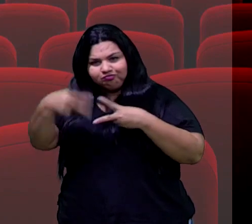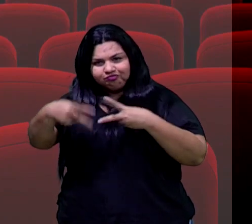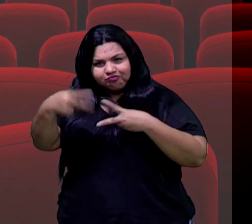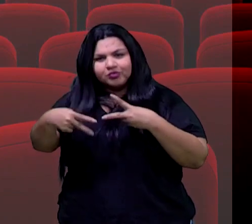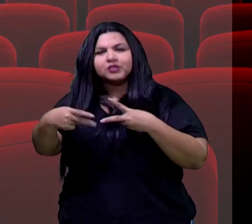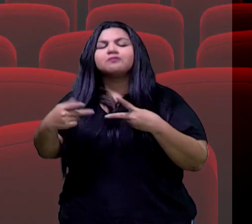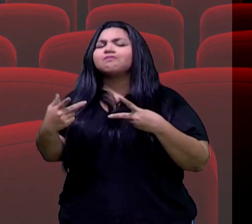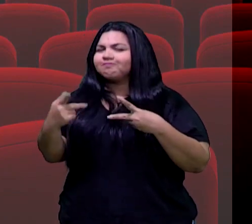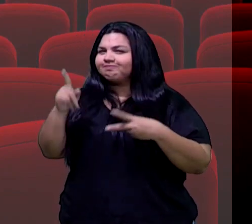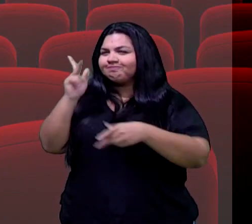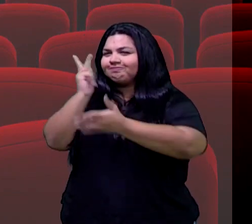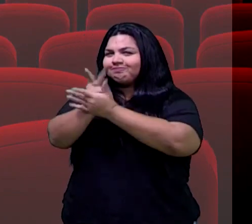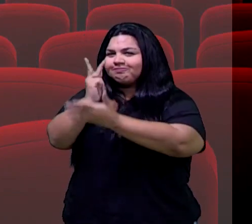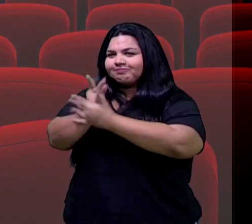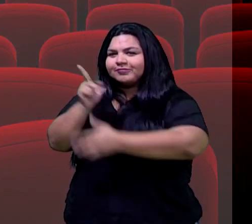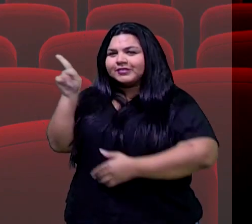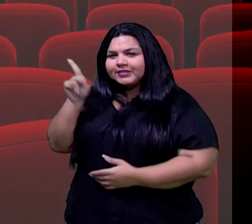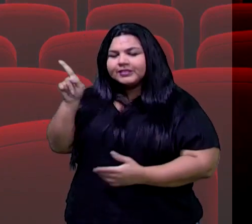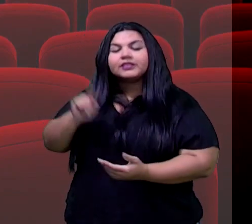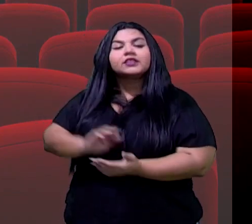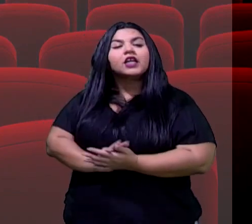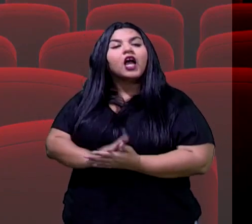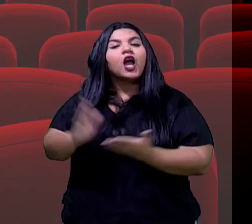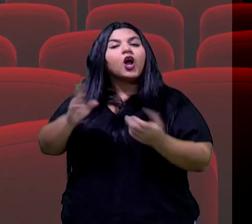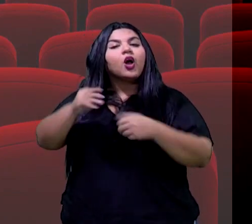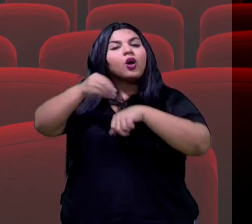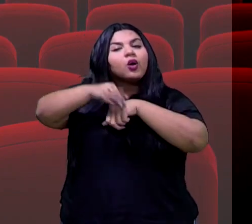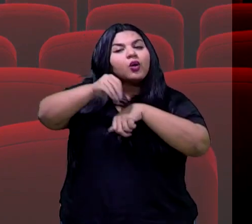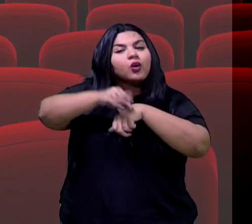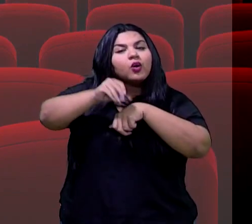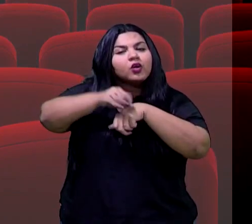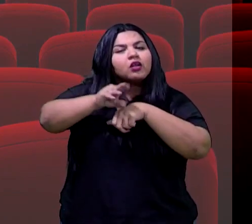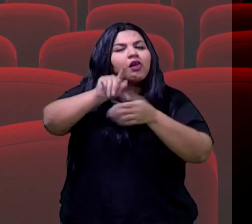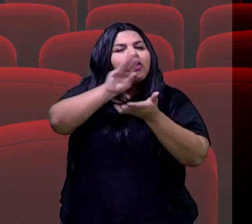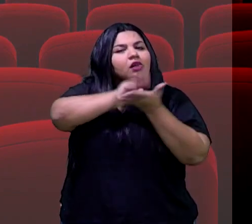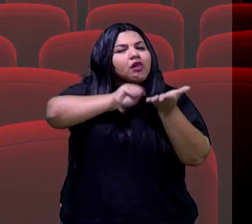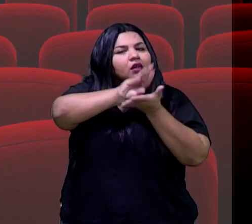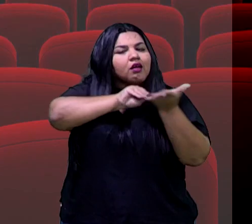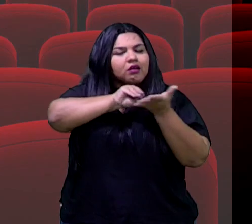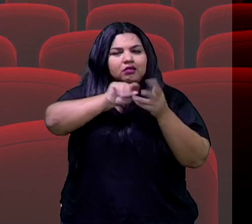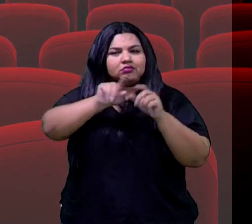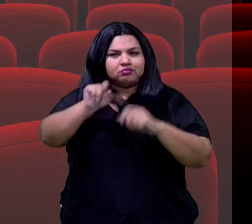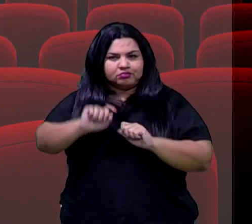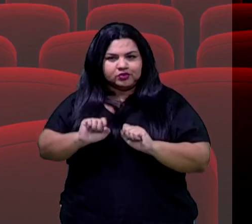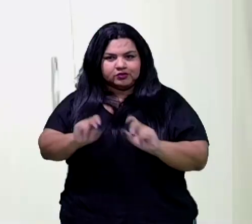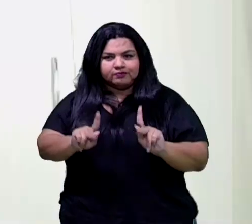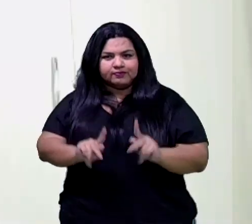diretora, isso mesmo, né? E aí anotem o recadinho deles também. Vamos dar uma olhada?